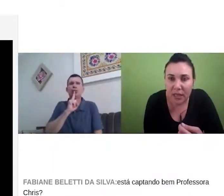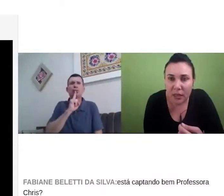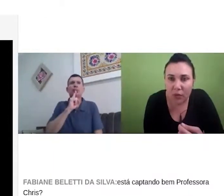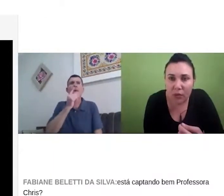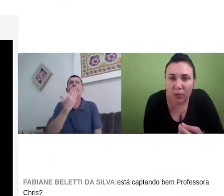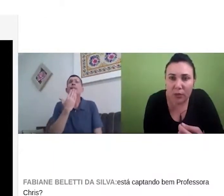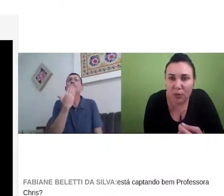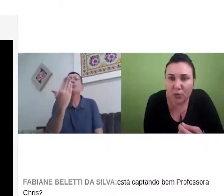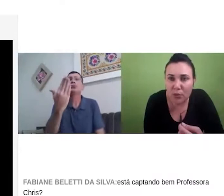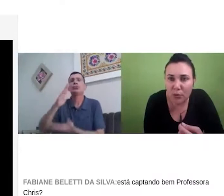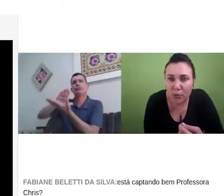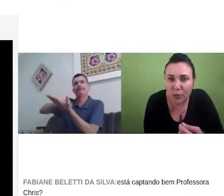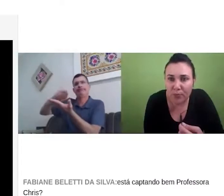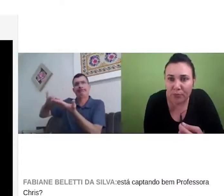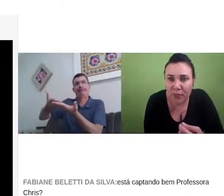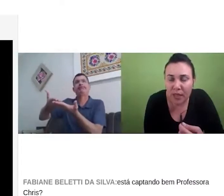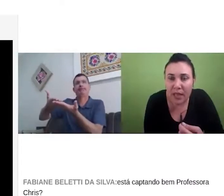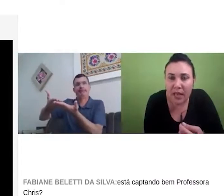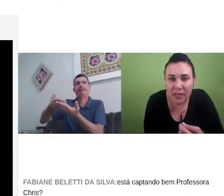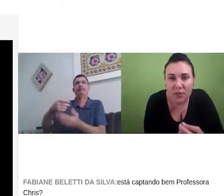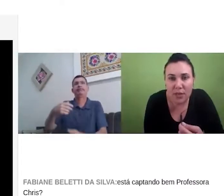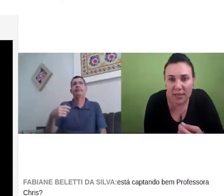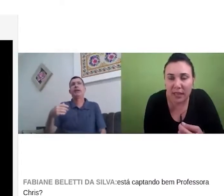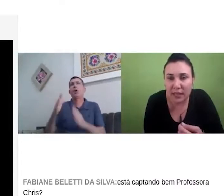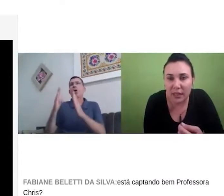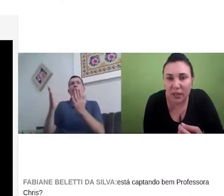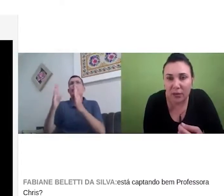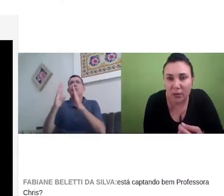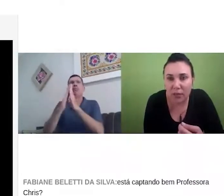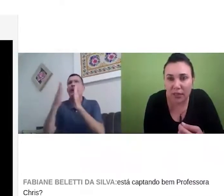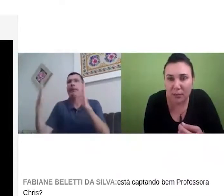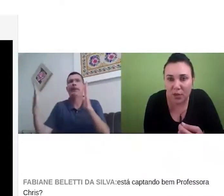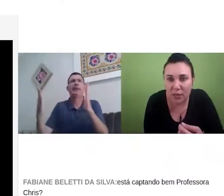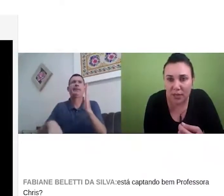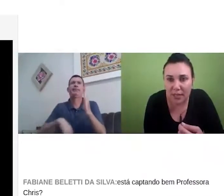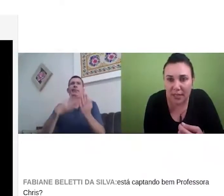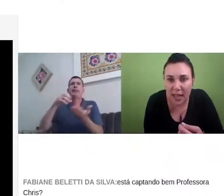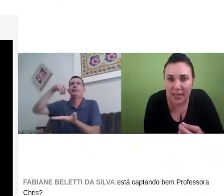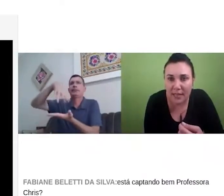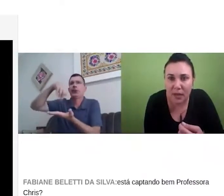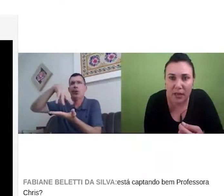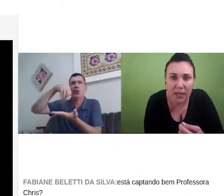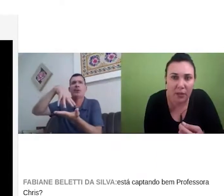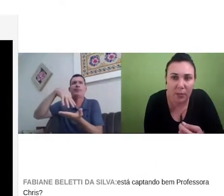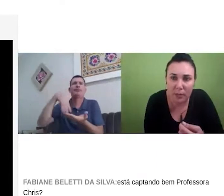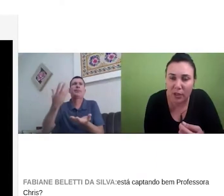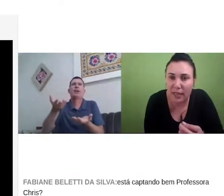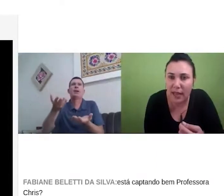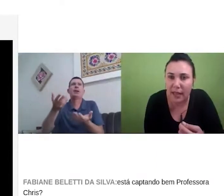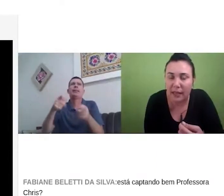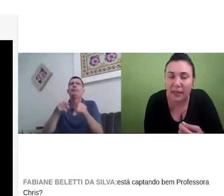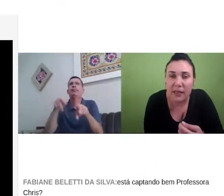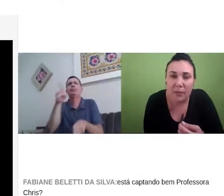Então, quando o aluno surdo ele solicita, né? O tradutor e intérprete de línguas de sinais para ir numa